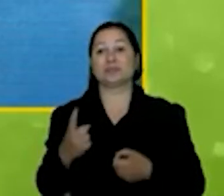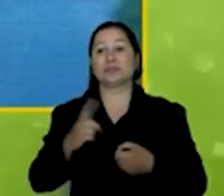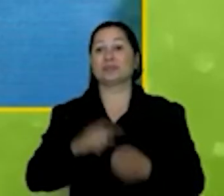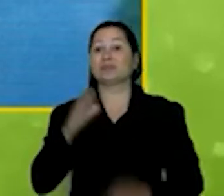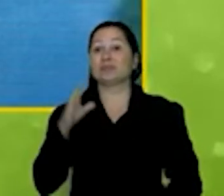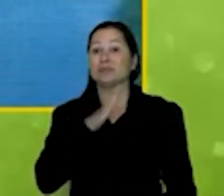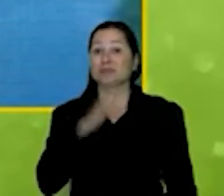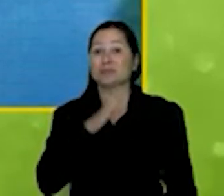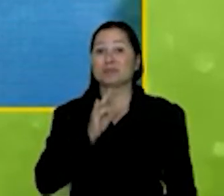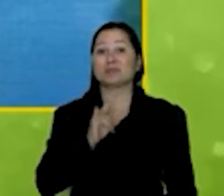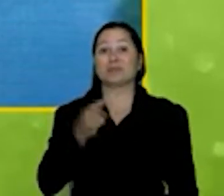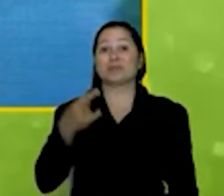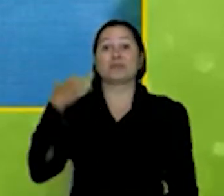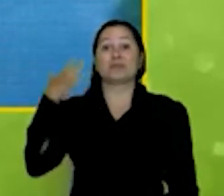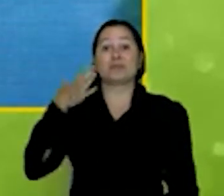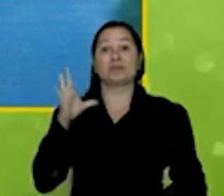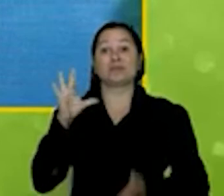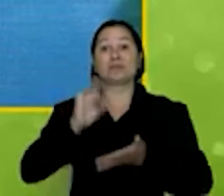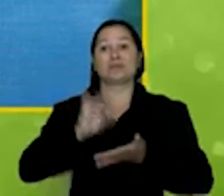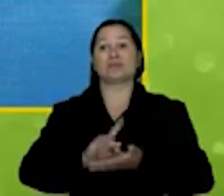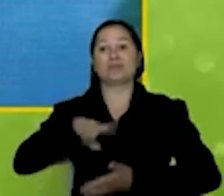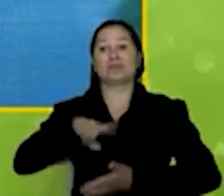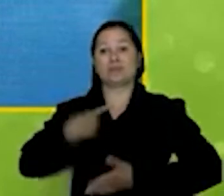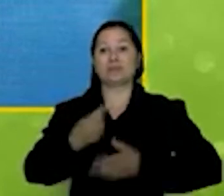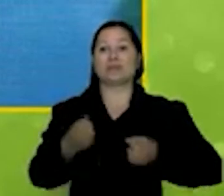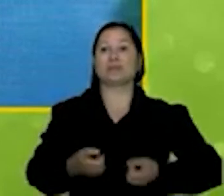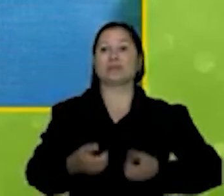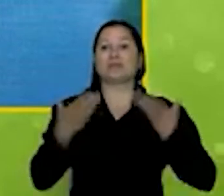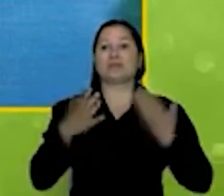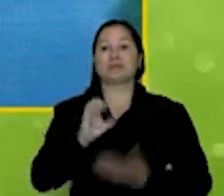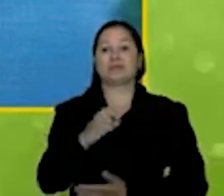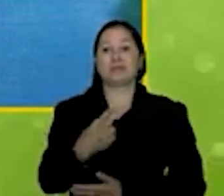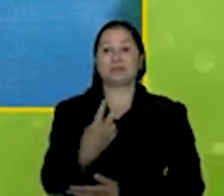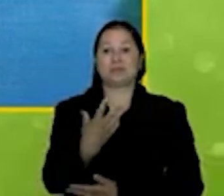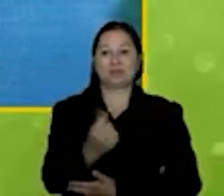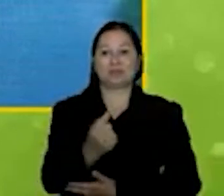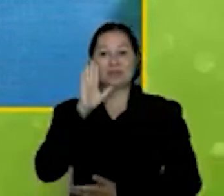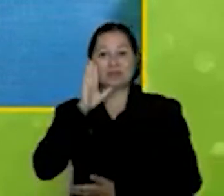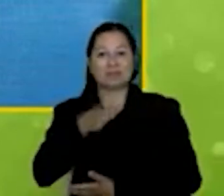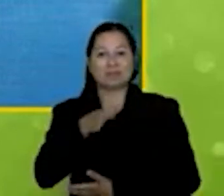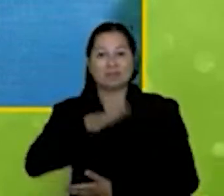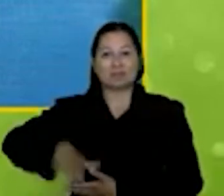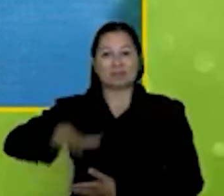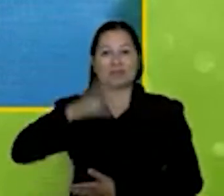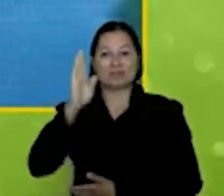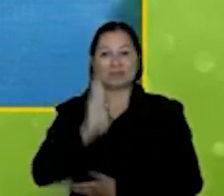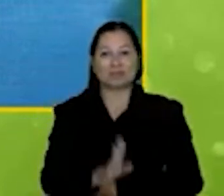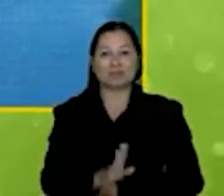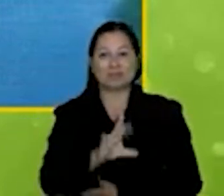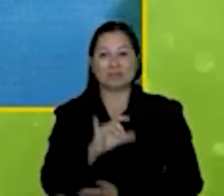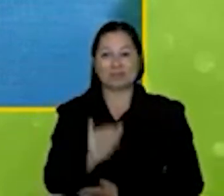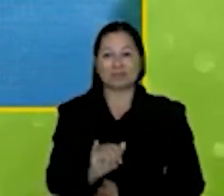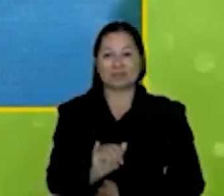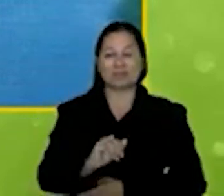para o encerramento oficial do nosso evento COP26 direto do espaço Brasil na CNI